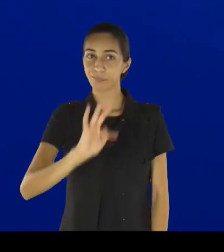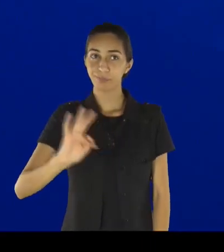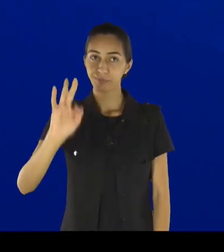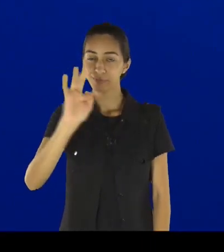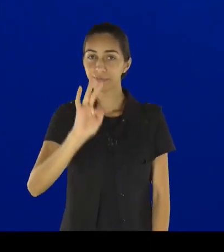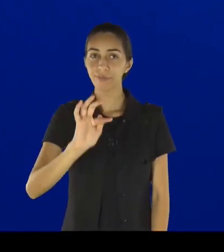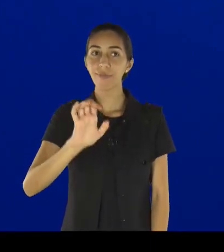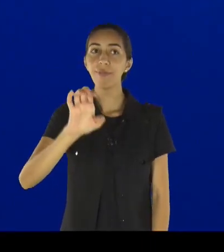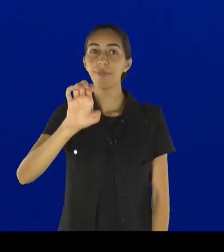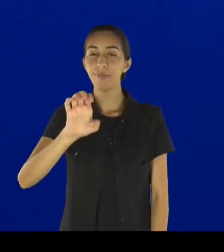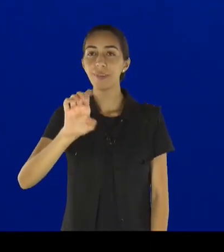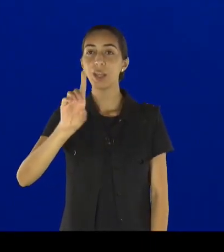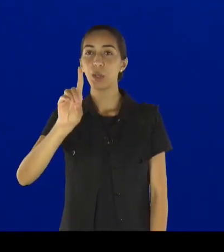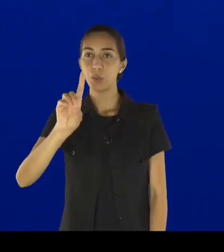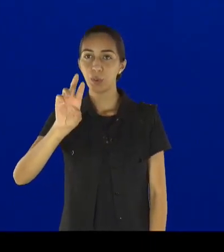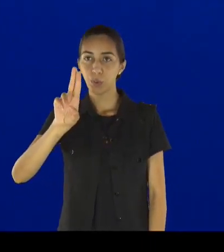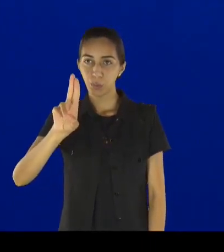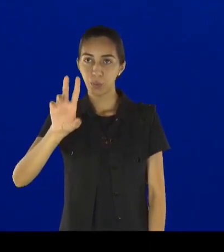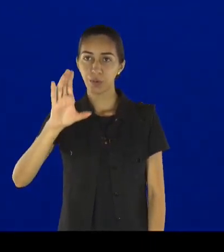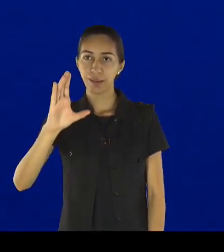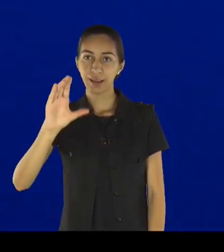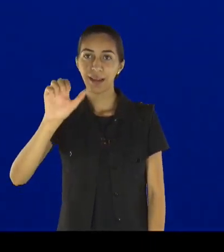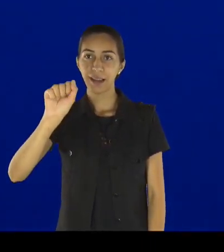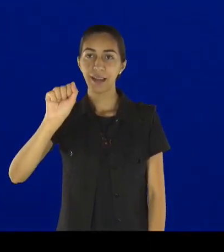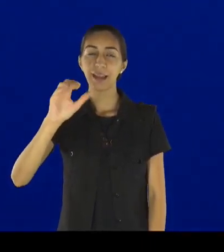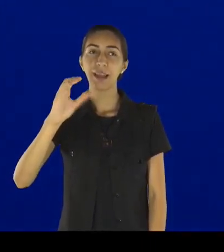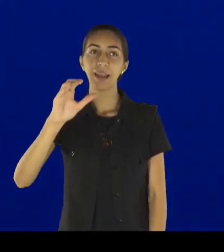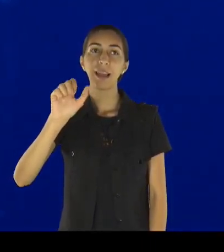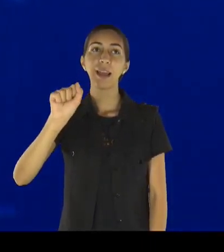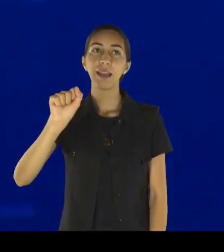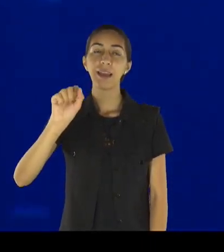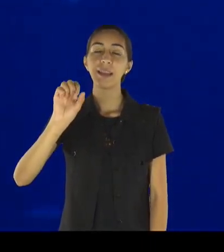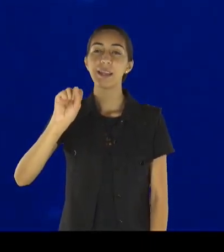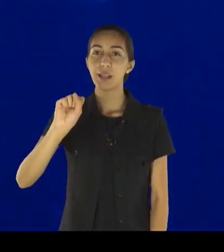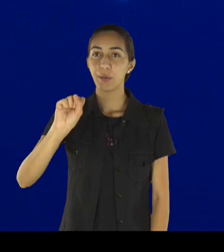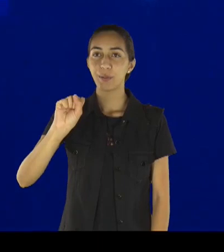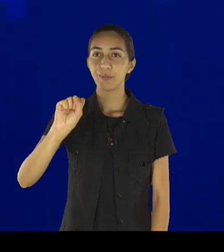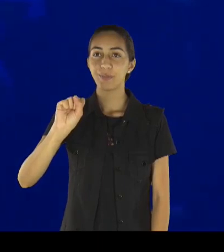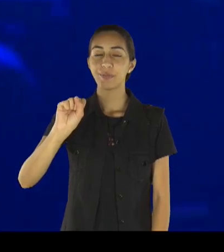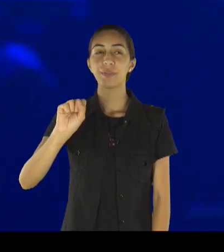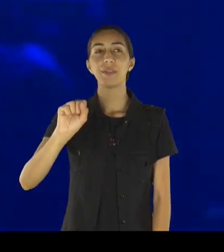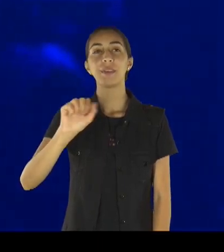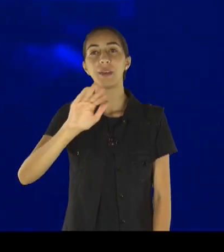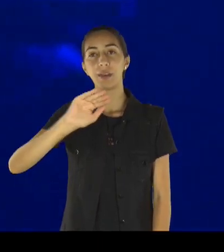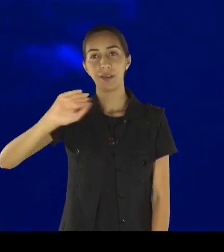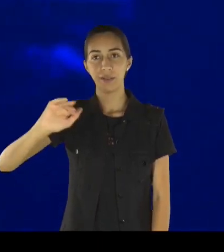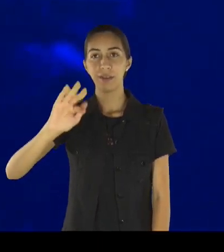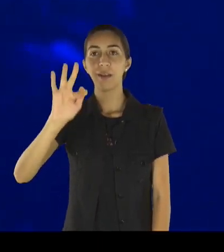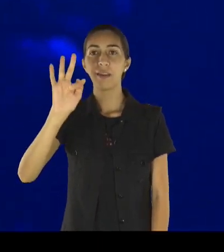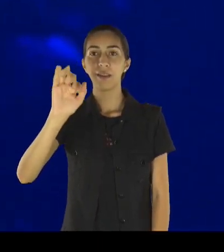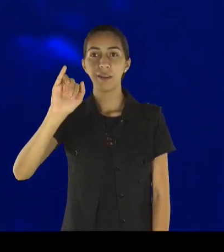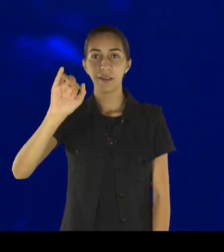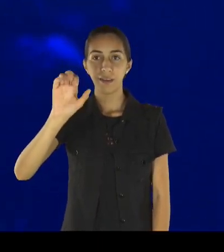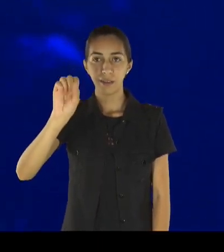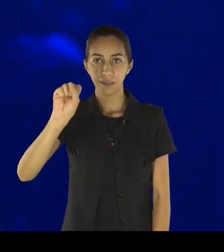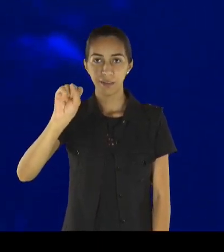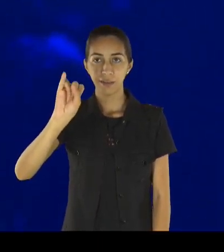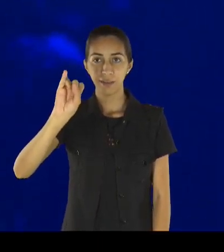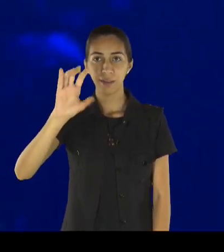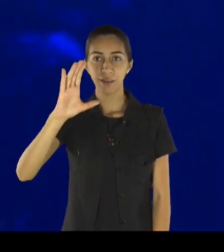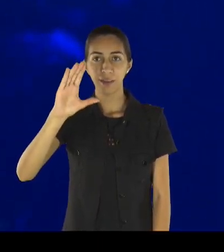atletas brasileiros, campeão brasileiro, 400 metros, barreira, o homem era muito forte,